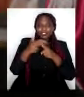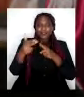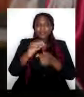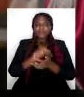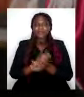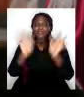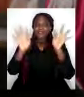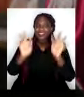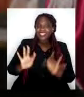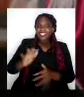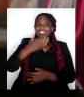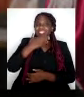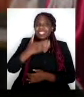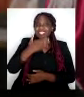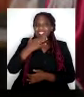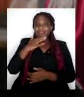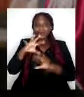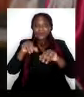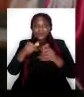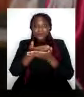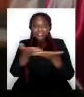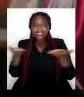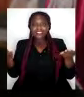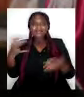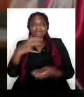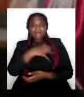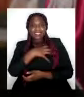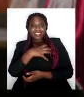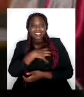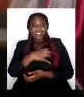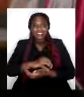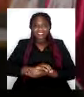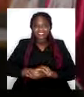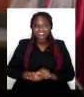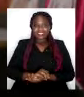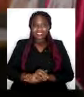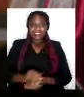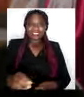vitória. Um feliz Natal para todos os baianos e baianas.